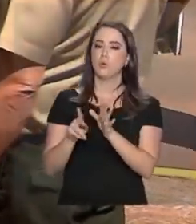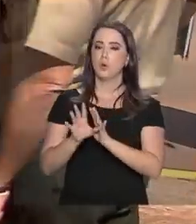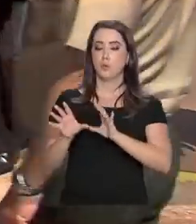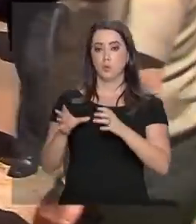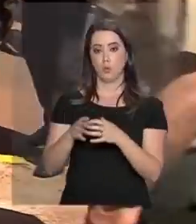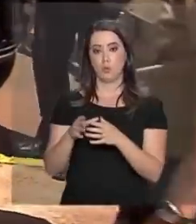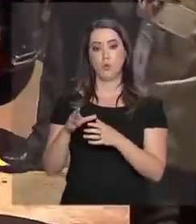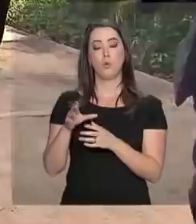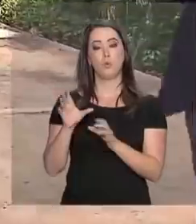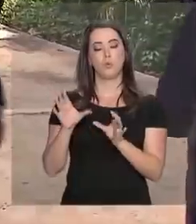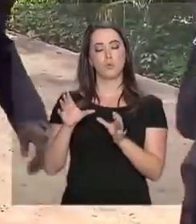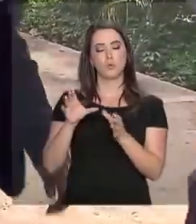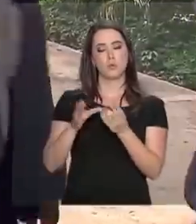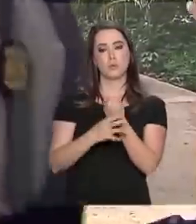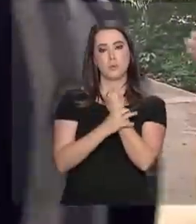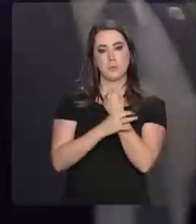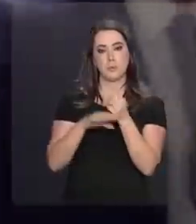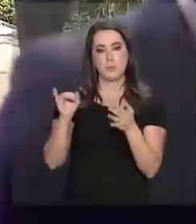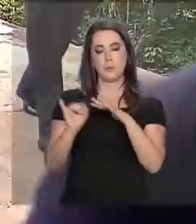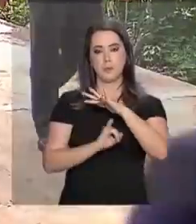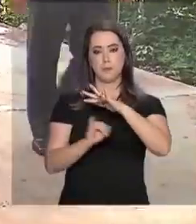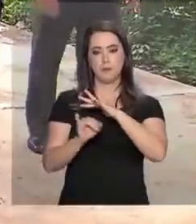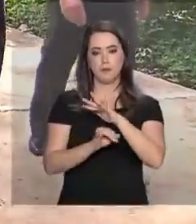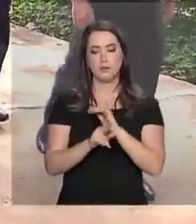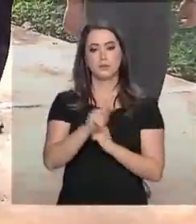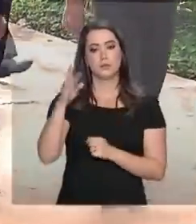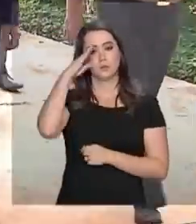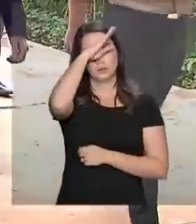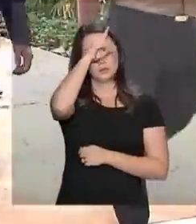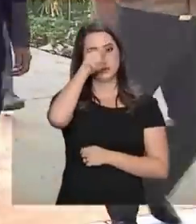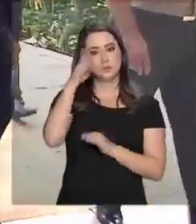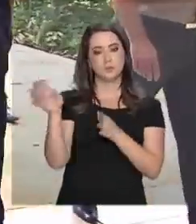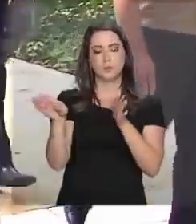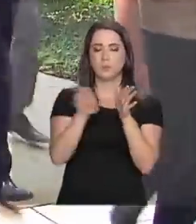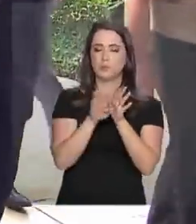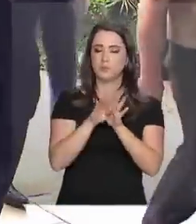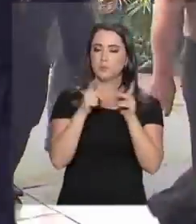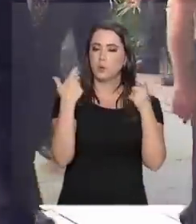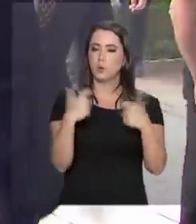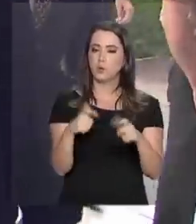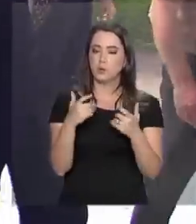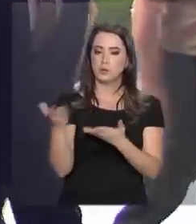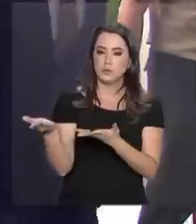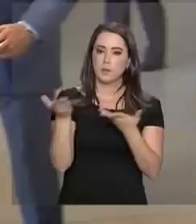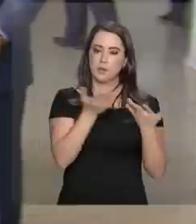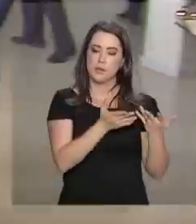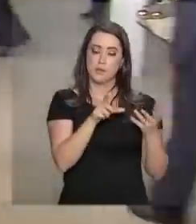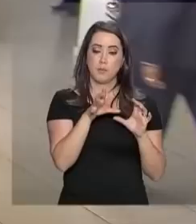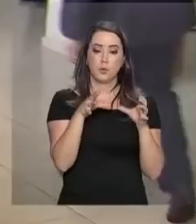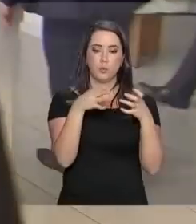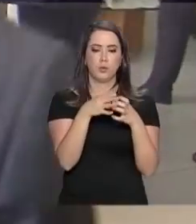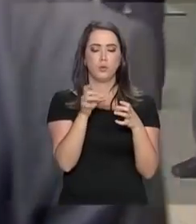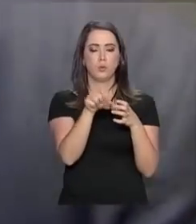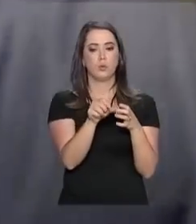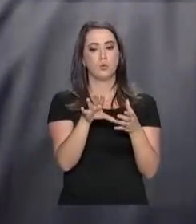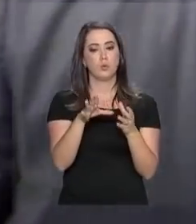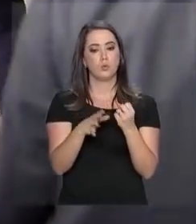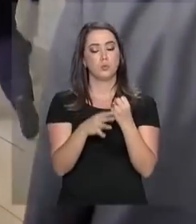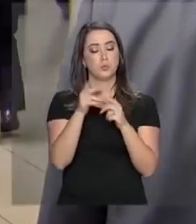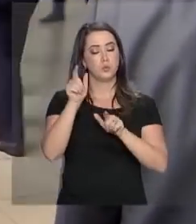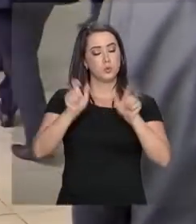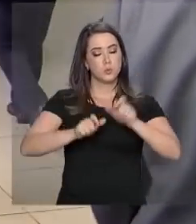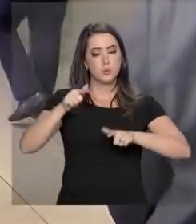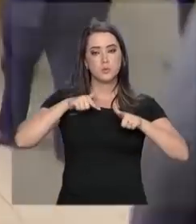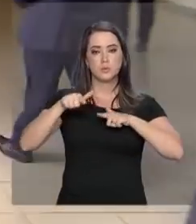Gabinete de Segurança Institucional. Jair Bolsonaro chegou lá à Secretaria, foi recebido pelos funcionários, acompanhou uma